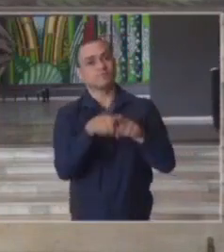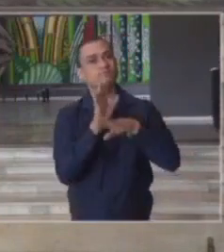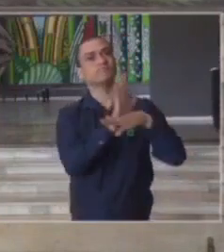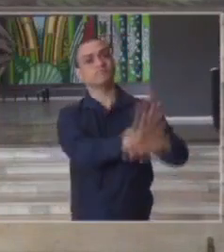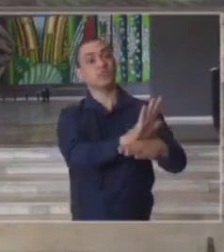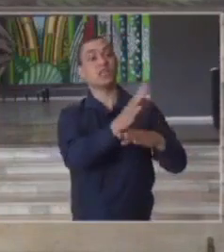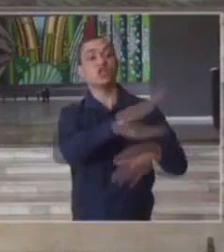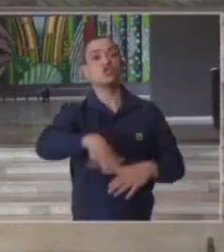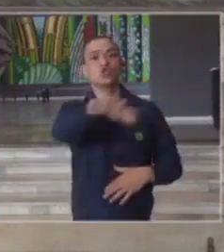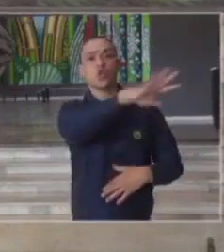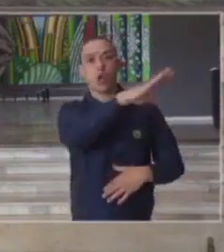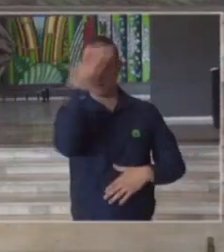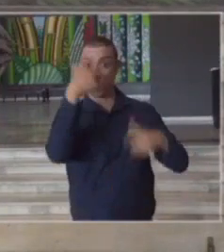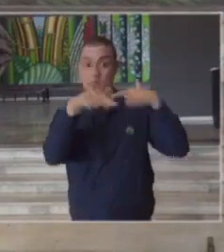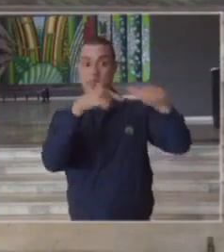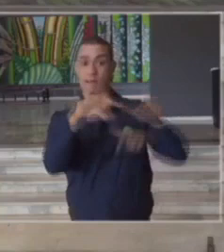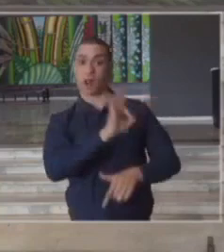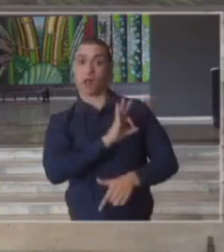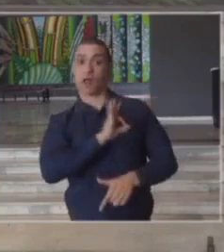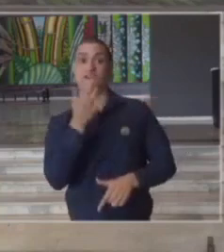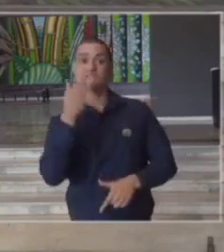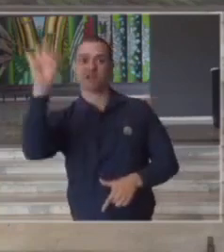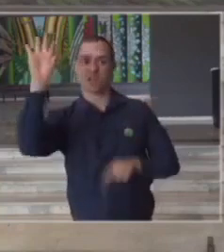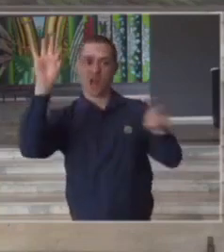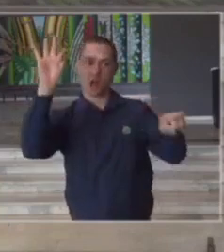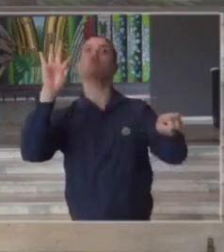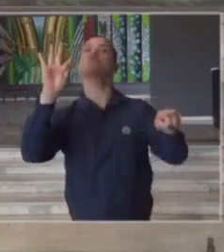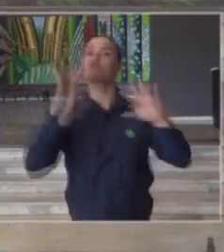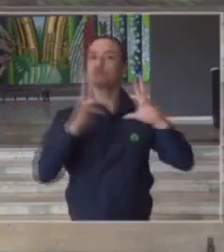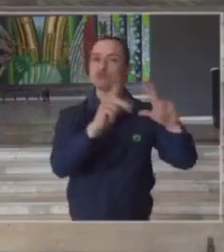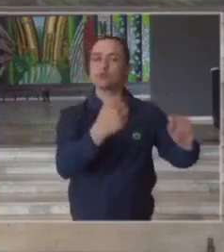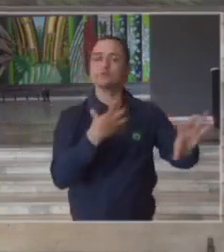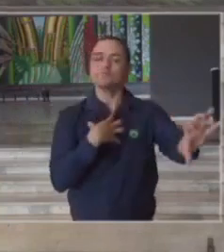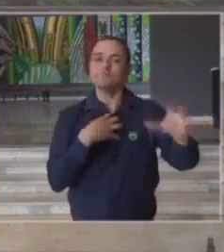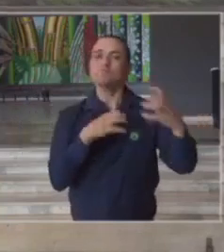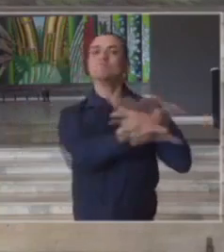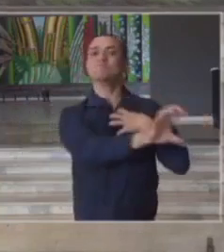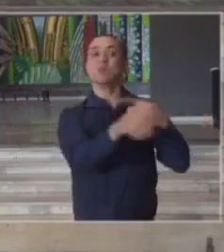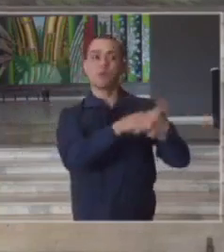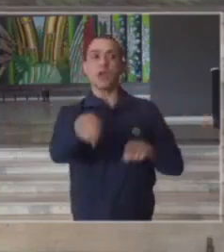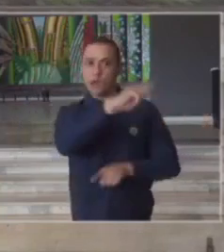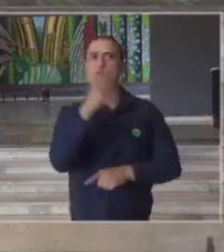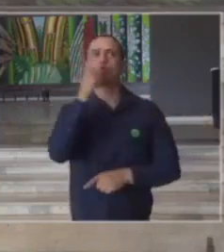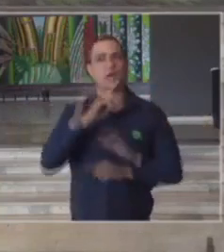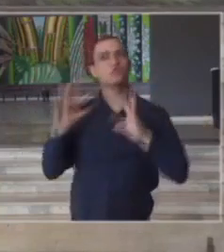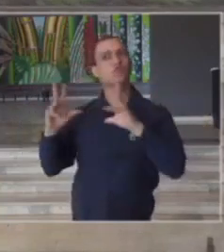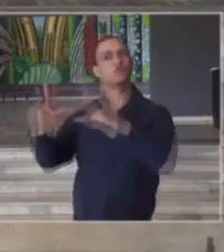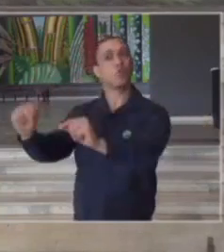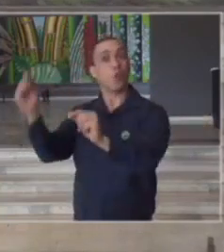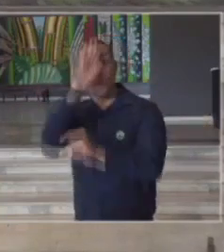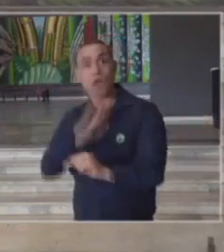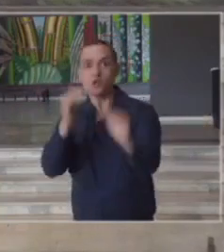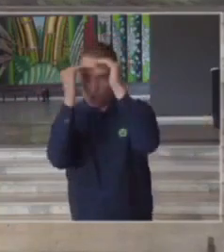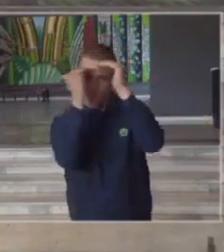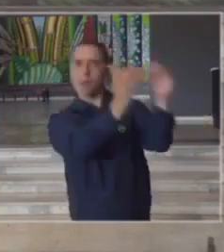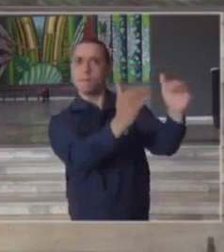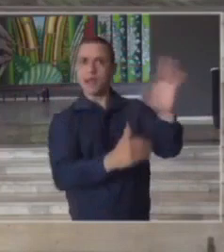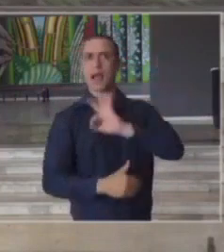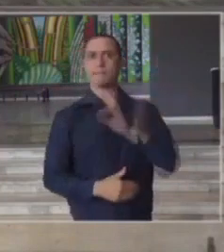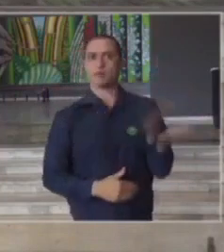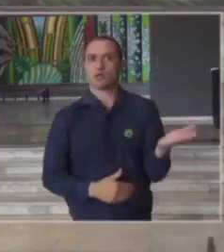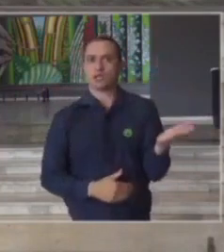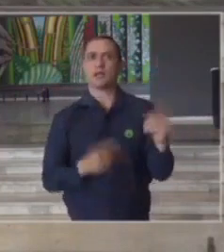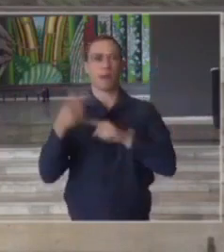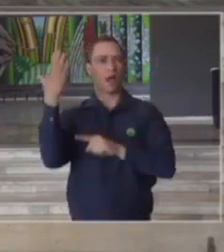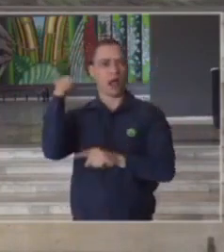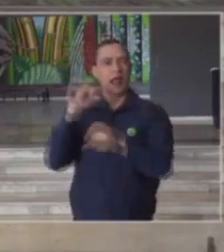a todos os integrantes da polícia federal que ajudaram a ganhar respeitabilidade da opinião pública brasileira ao longo do